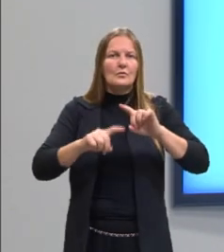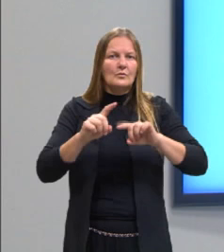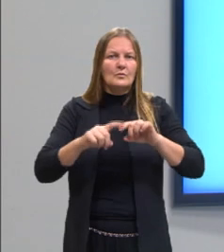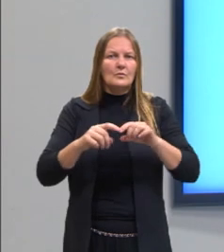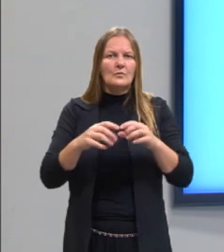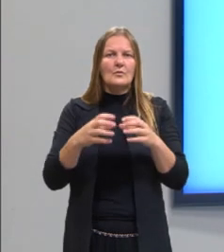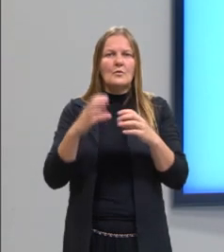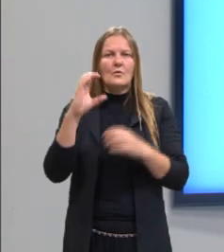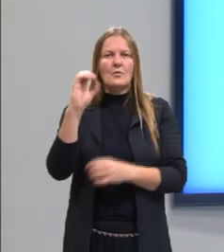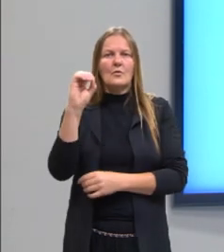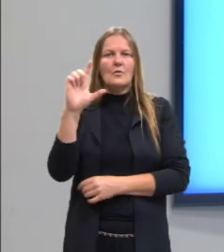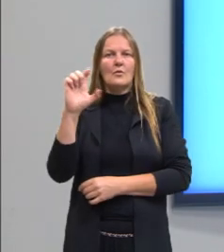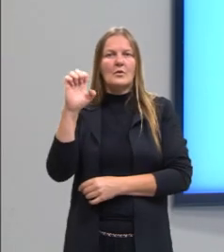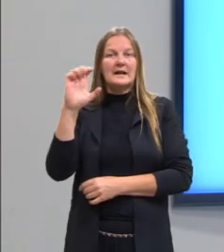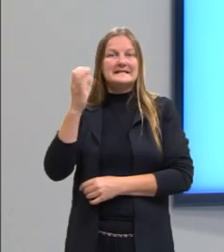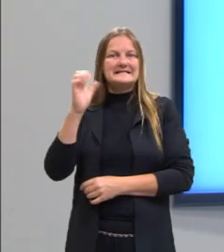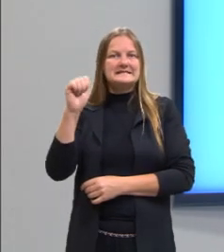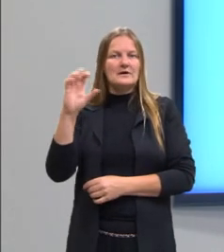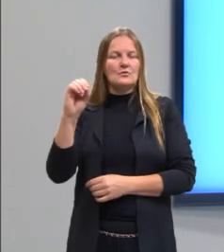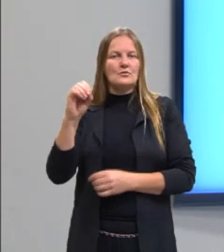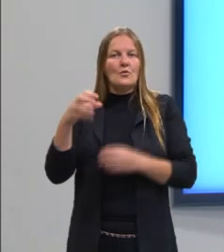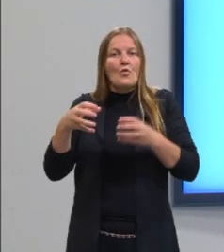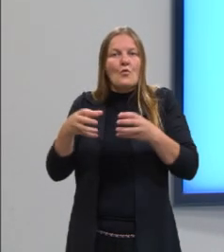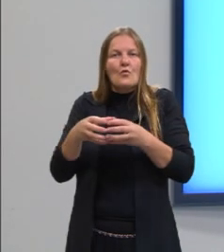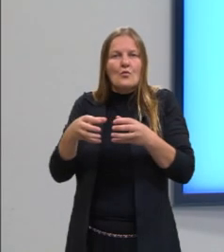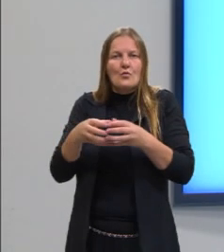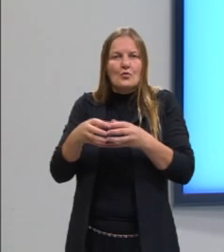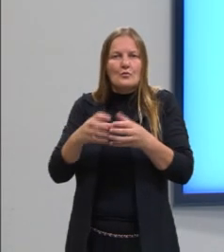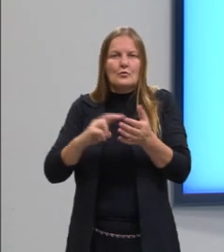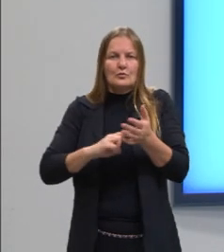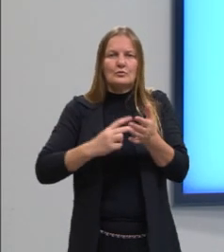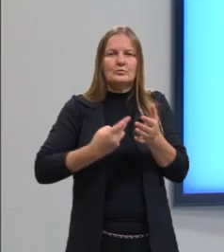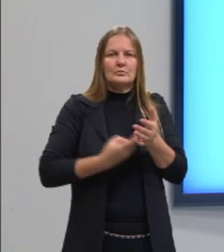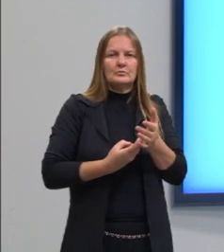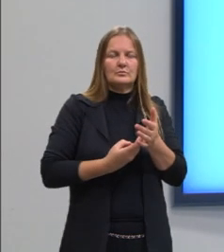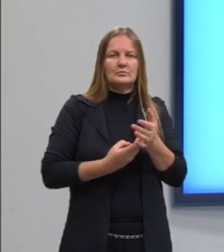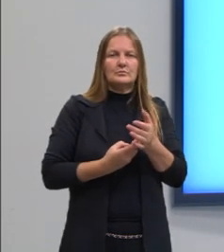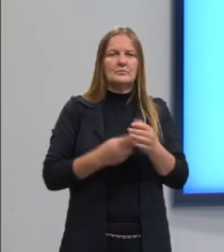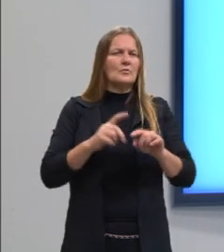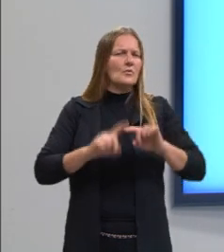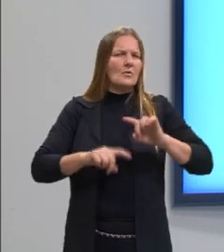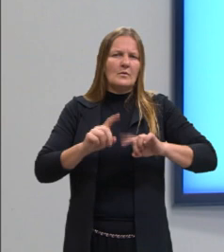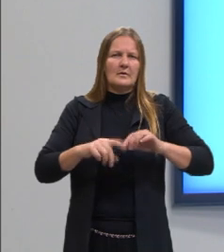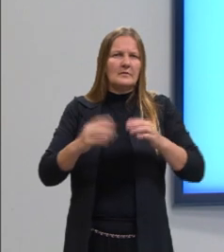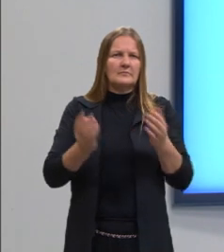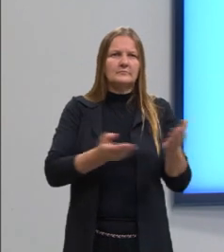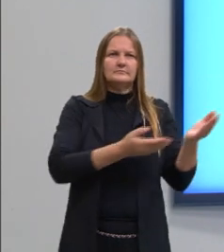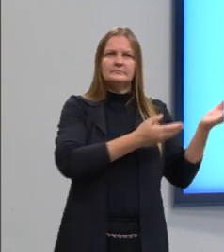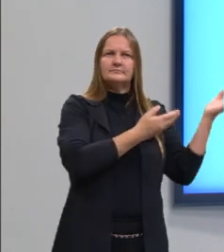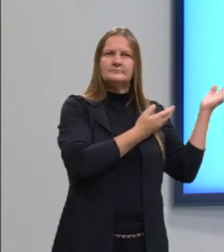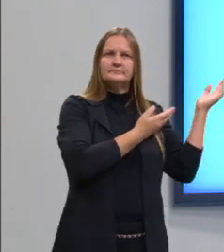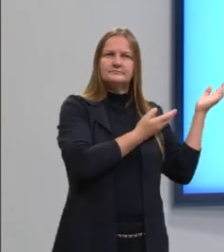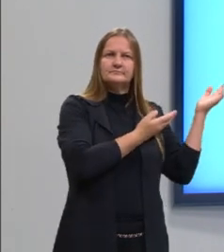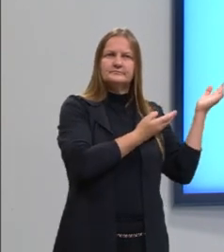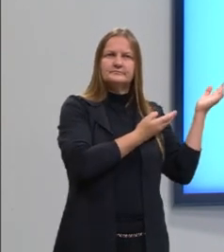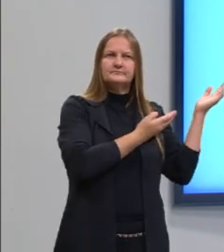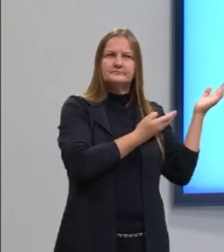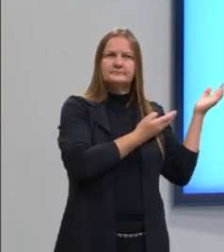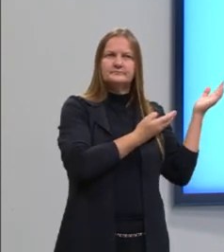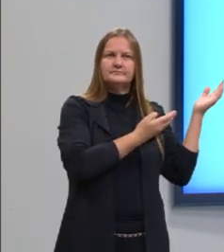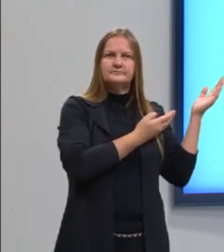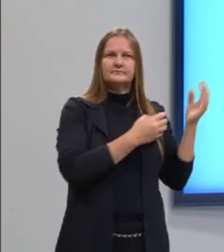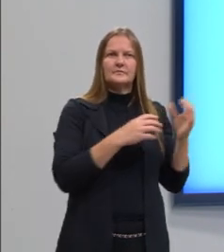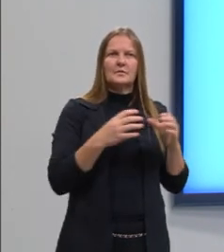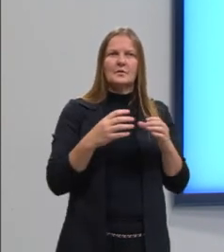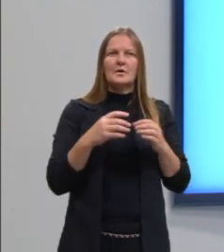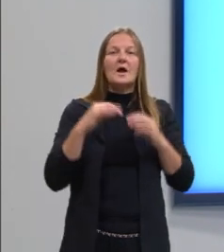de natureza qualquer. Importante esse de natureza qualquer, que a gente vai ver aqui, então, que esse conjunto, por exemplo, que é um